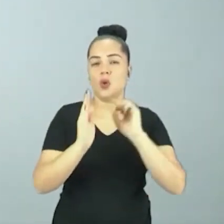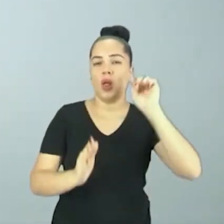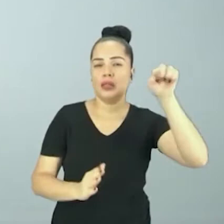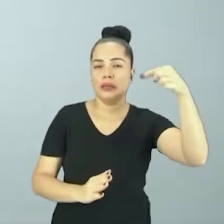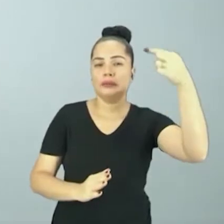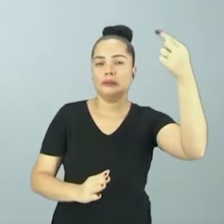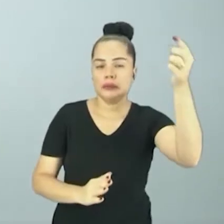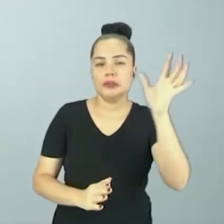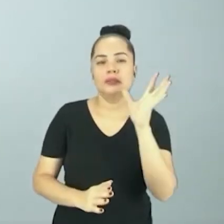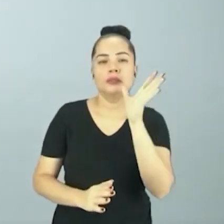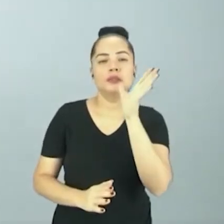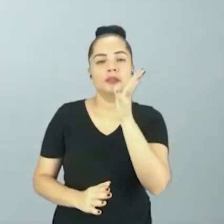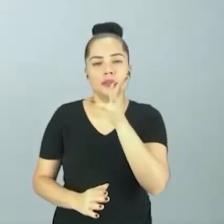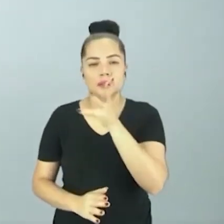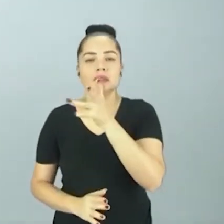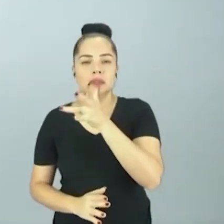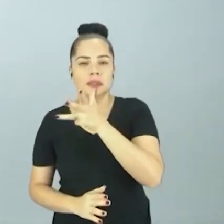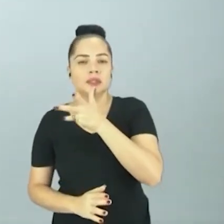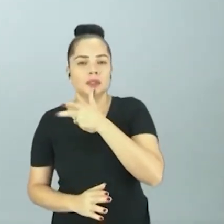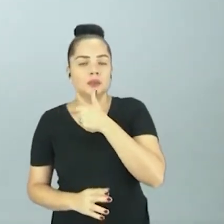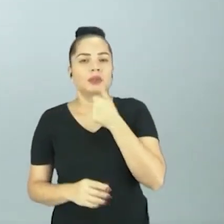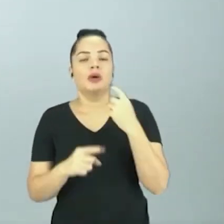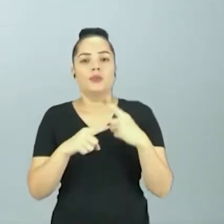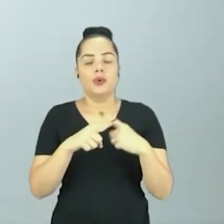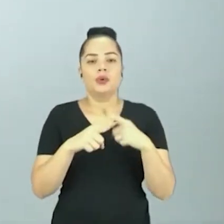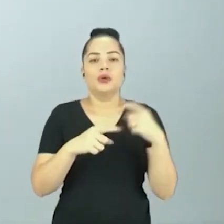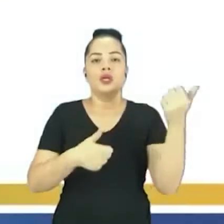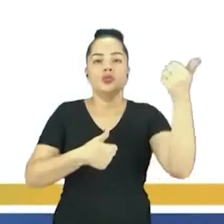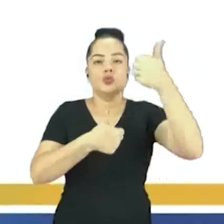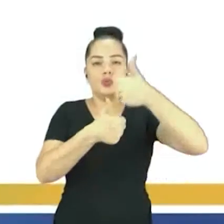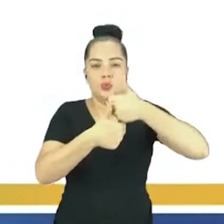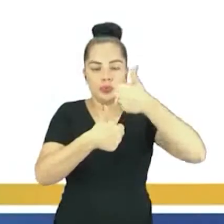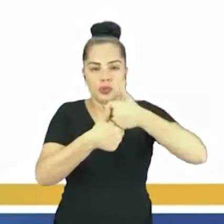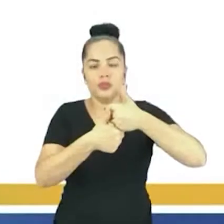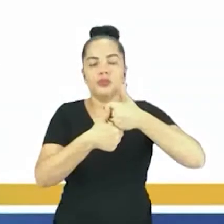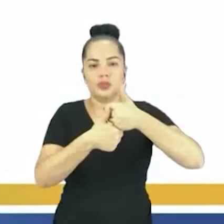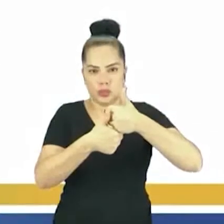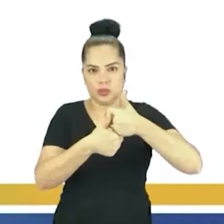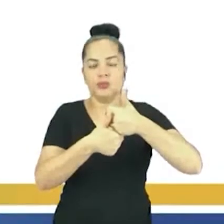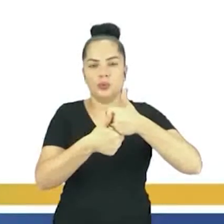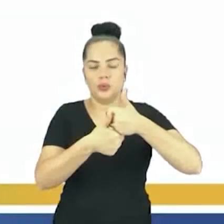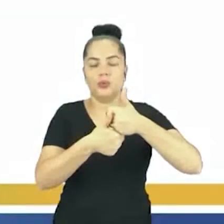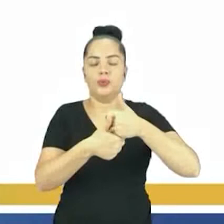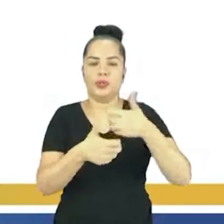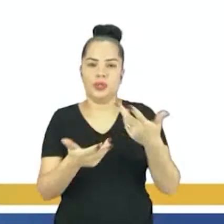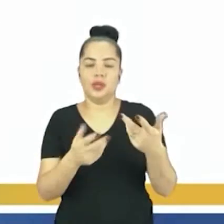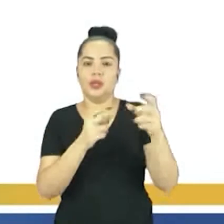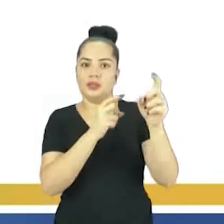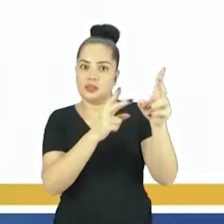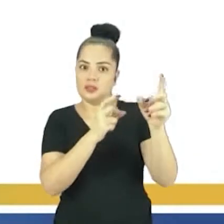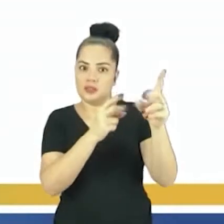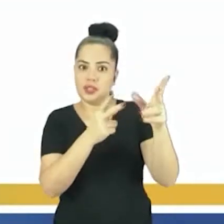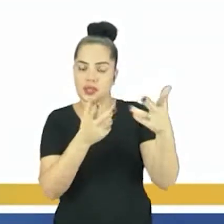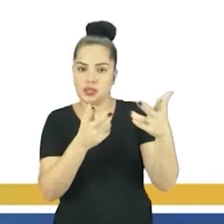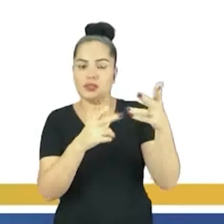chamado industrialização tardia, pautado na substituição das importações e forte aspecto